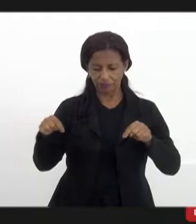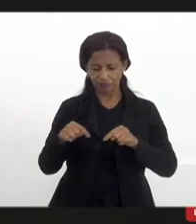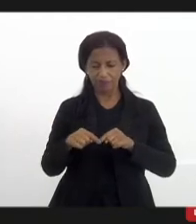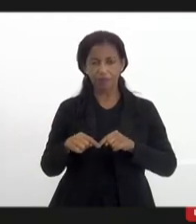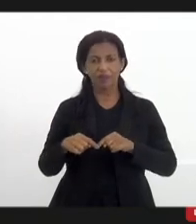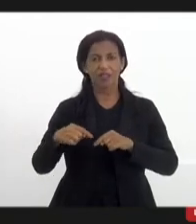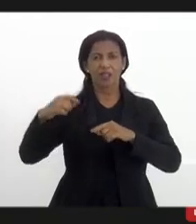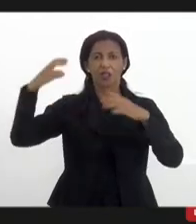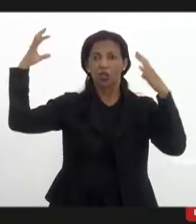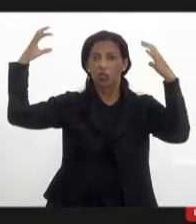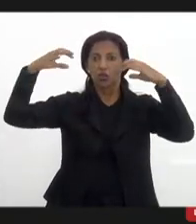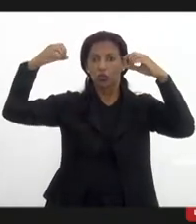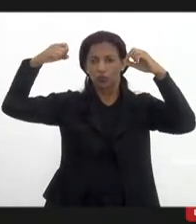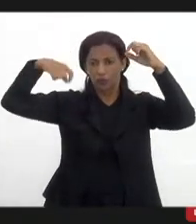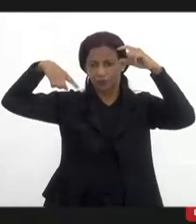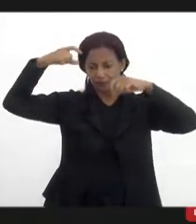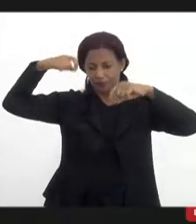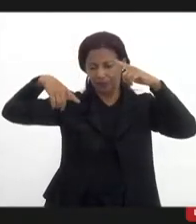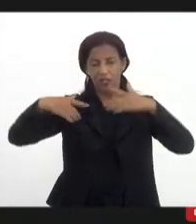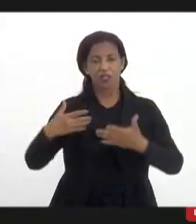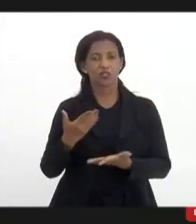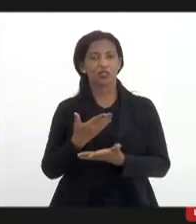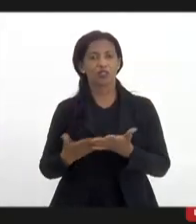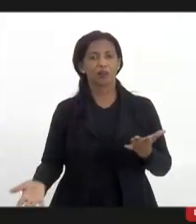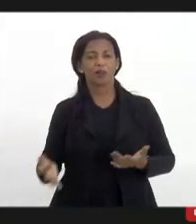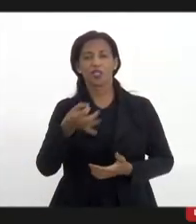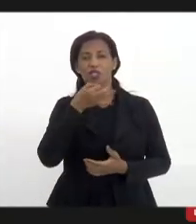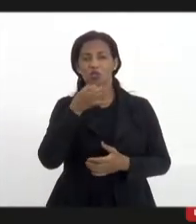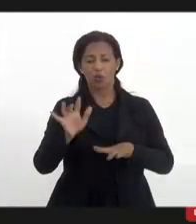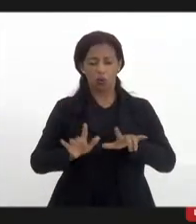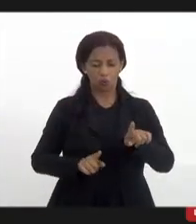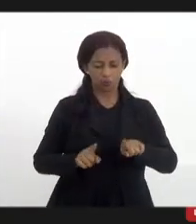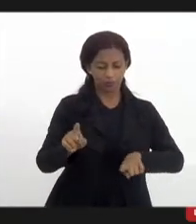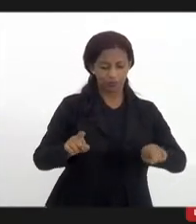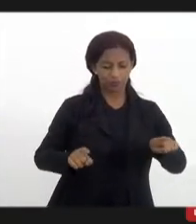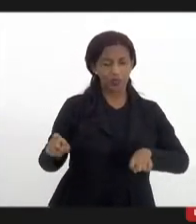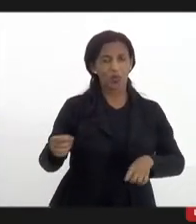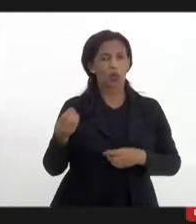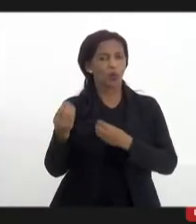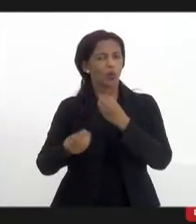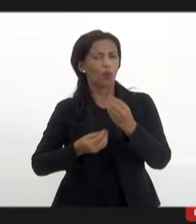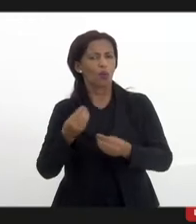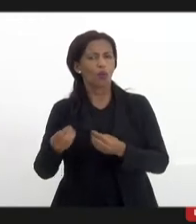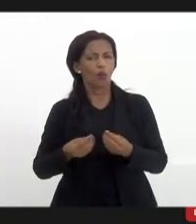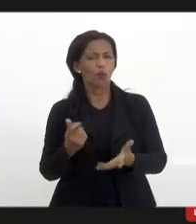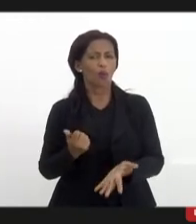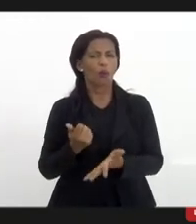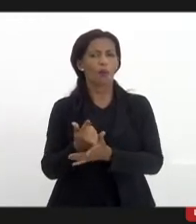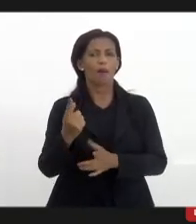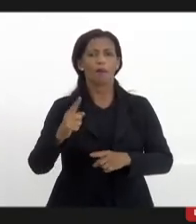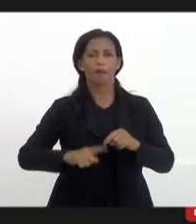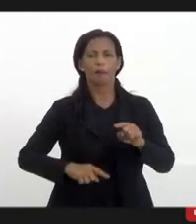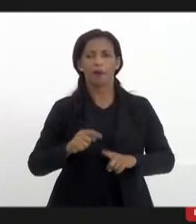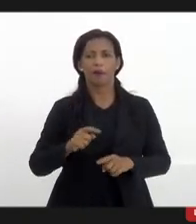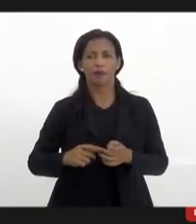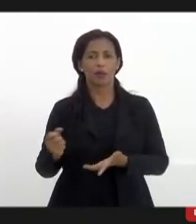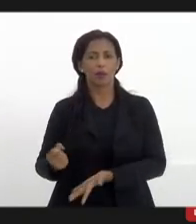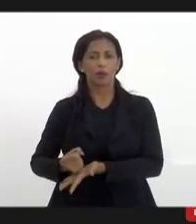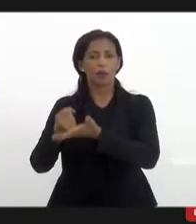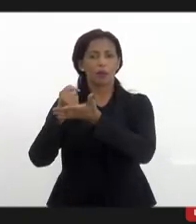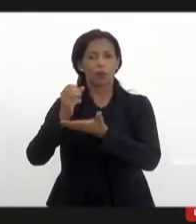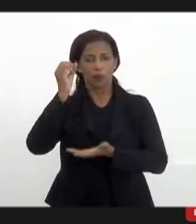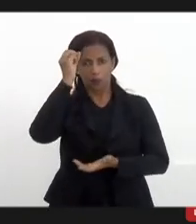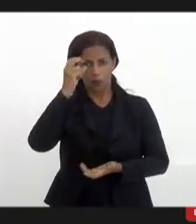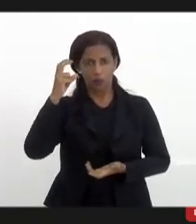infiltração já perdi duas mesas de som e como como reparar isso como como é que tenho que comprar equipamento e o apoio cultural